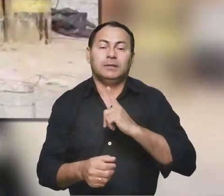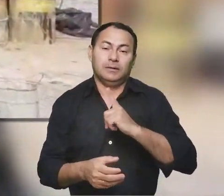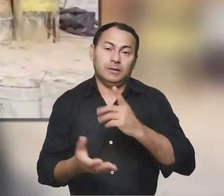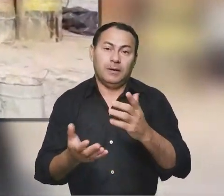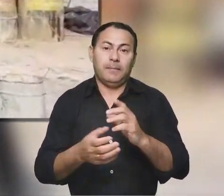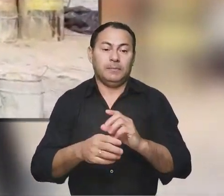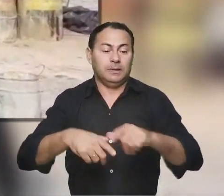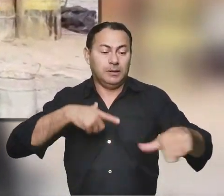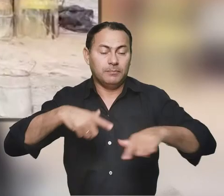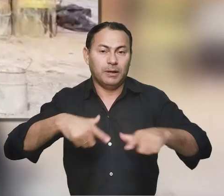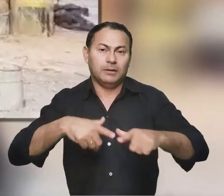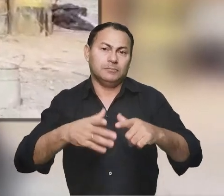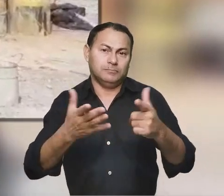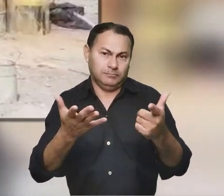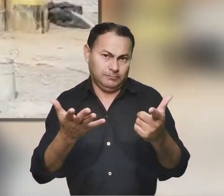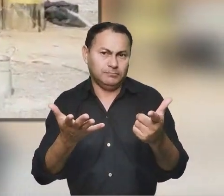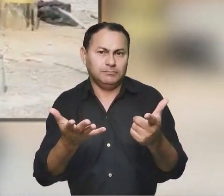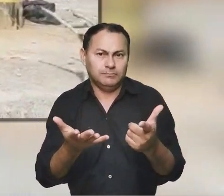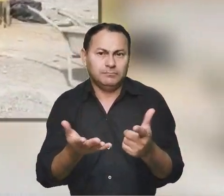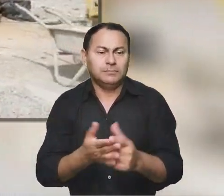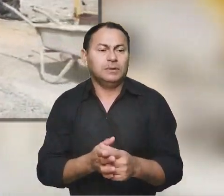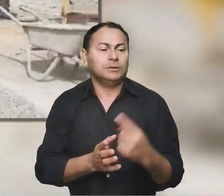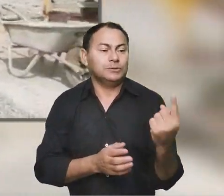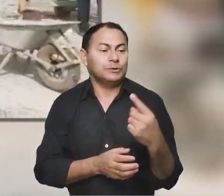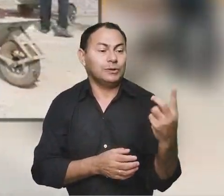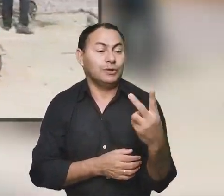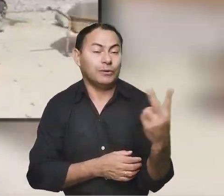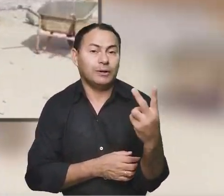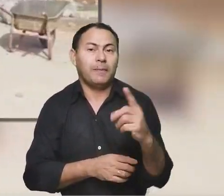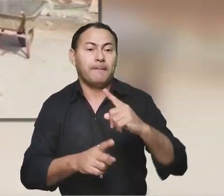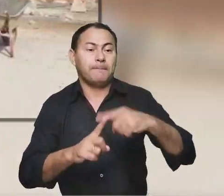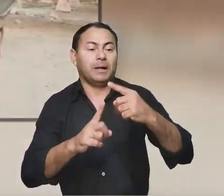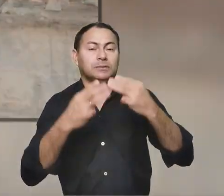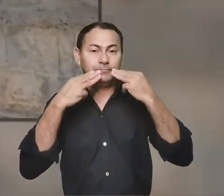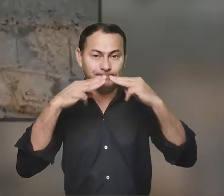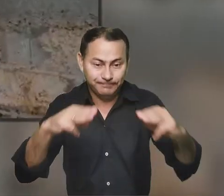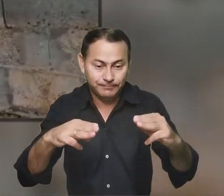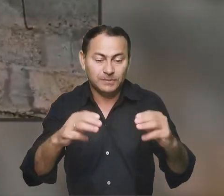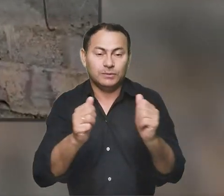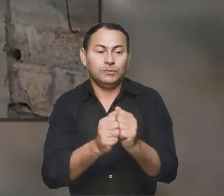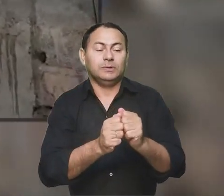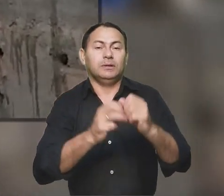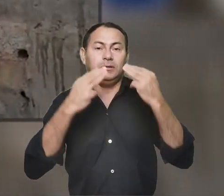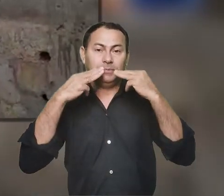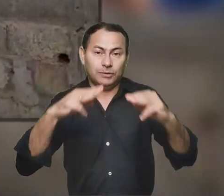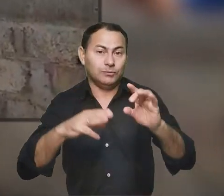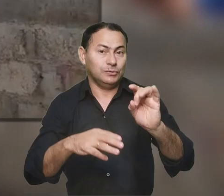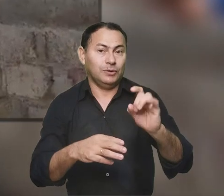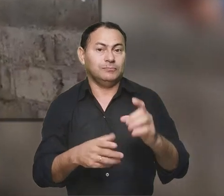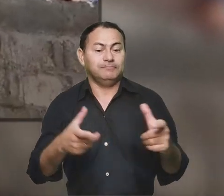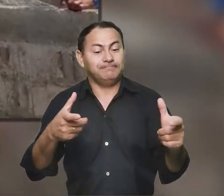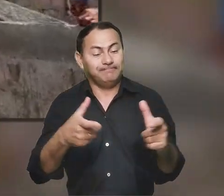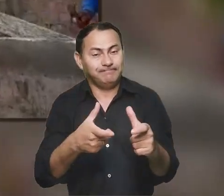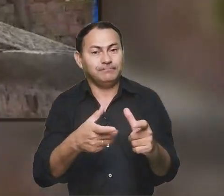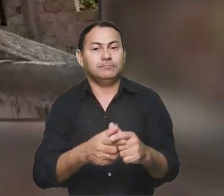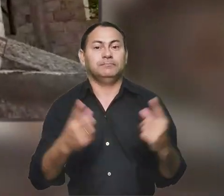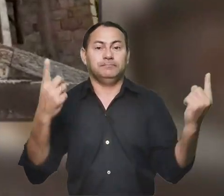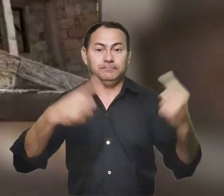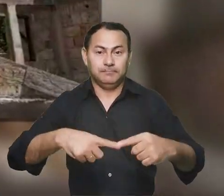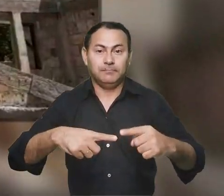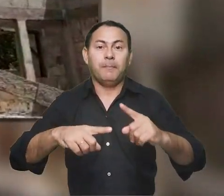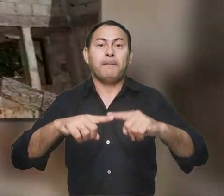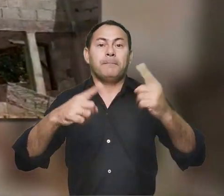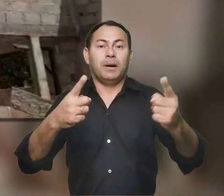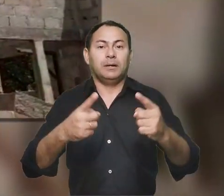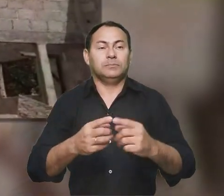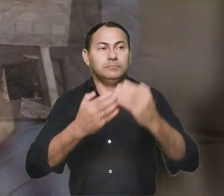E aí tivemos que trabalhar praticamente só nós dois e mais os missionários que estavam lá na missão. Então, foi